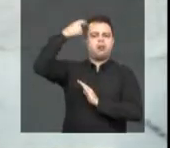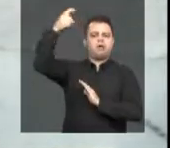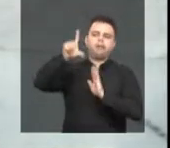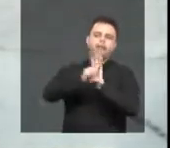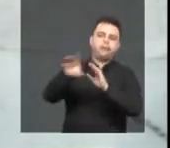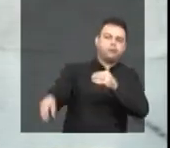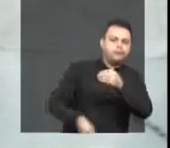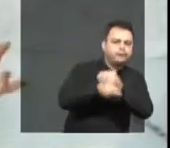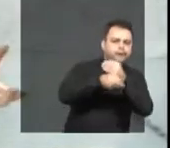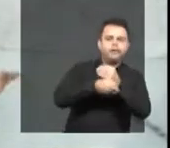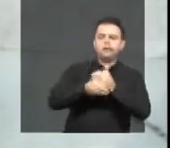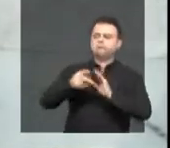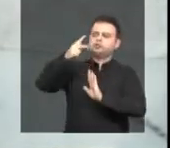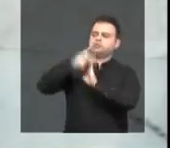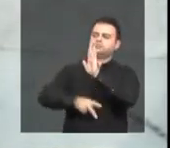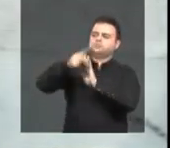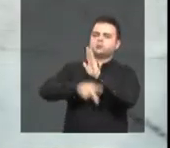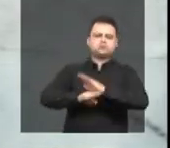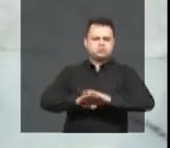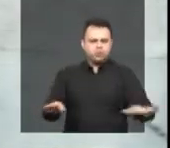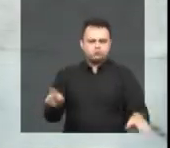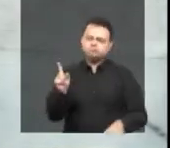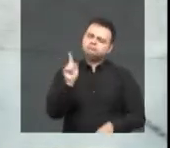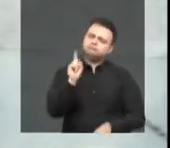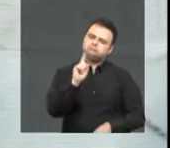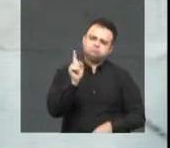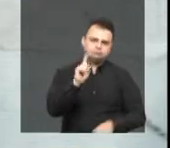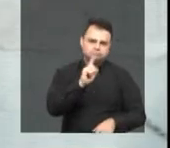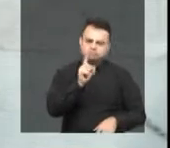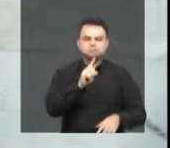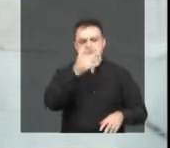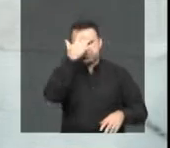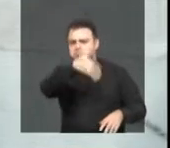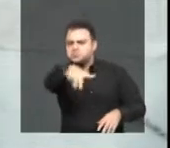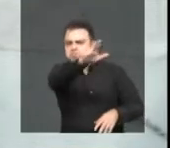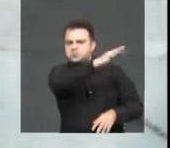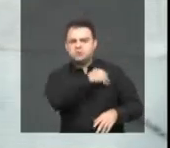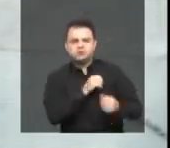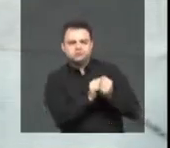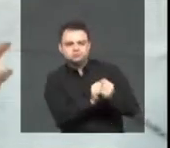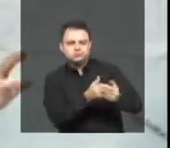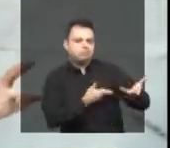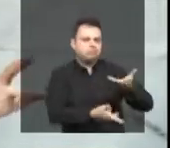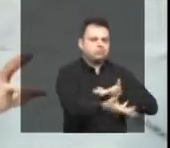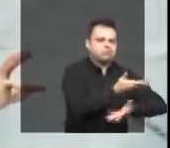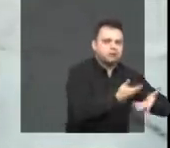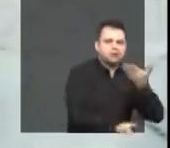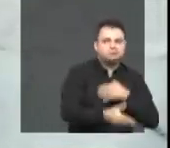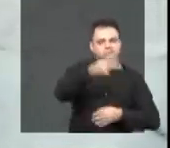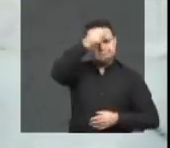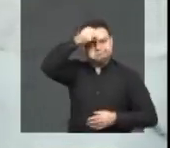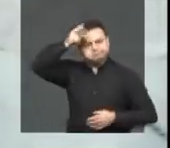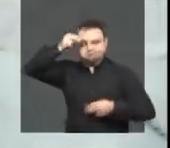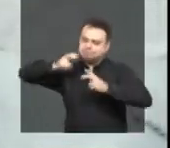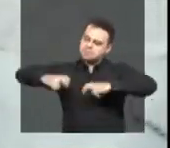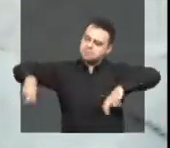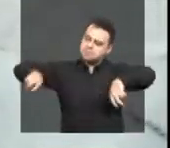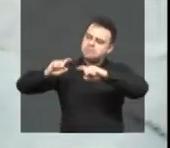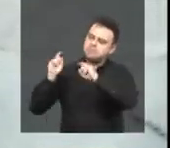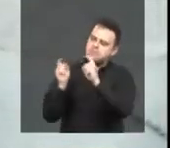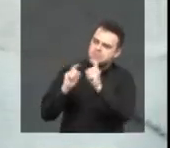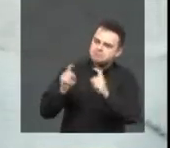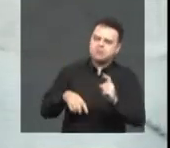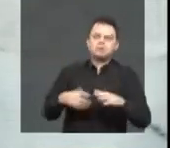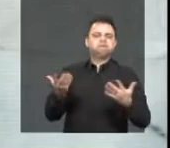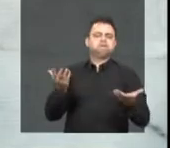né? Projeto de lei, lei complementar e tudo mais. Mas estar junto da população e do executivo, né? Fazendo